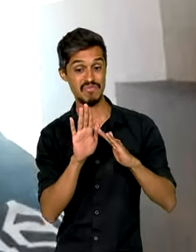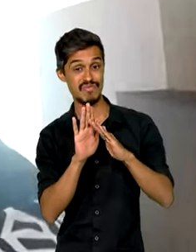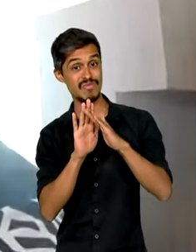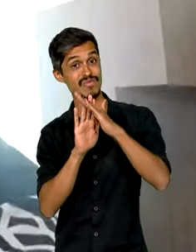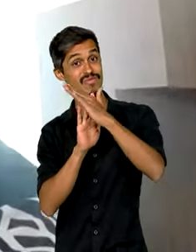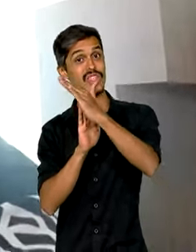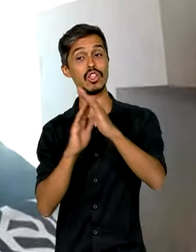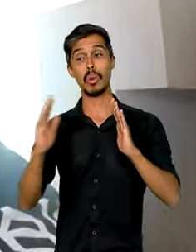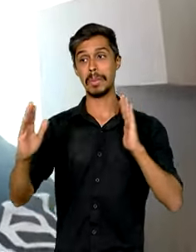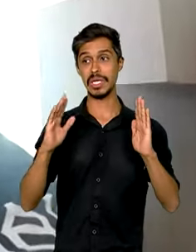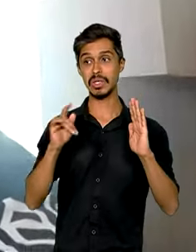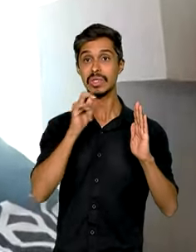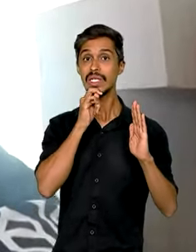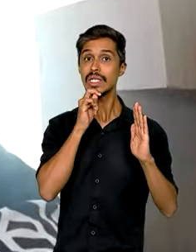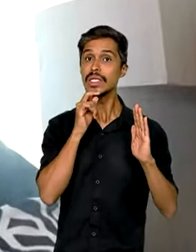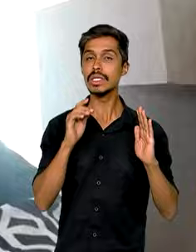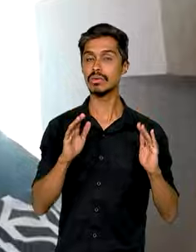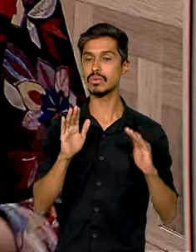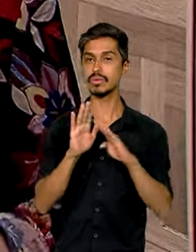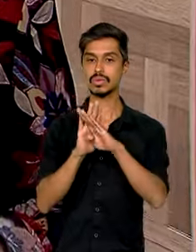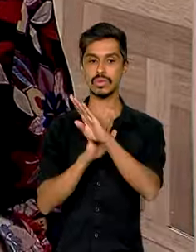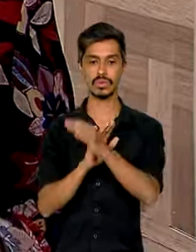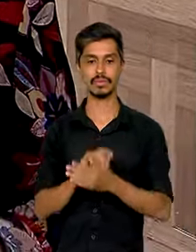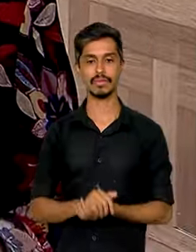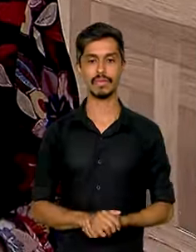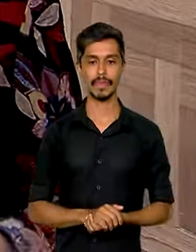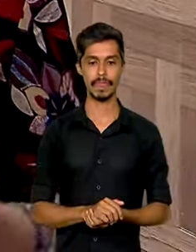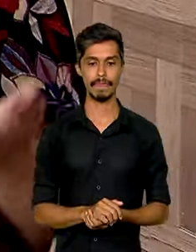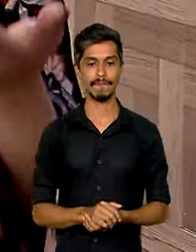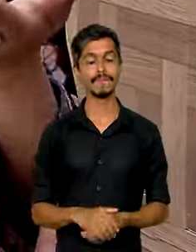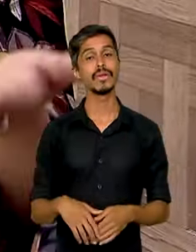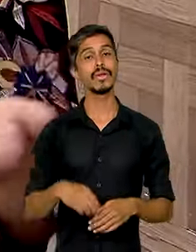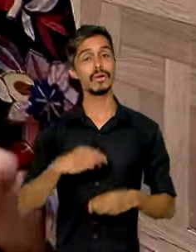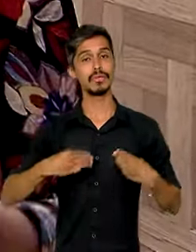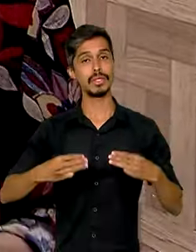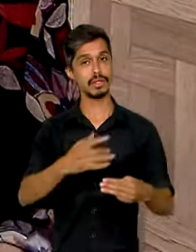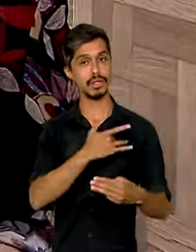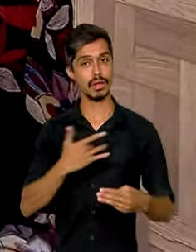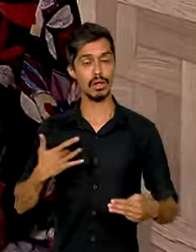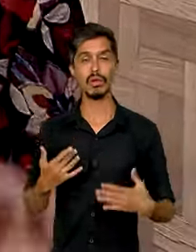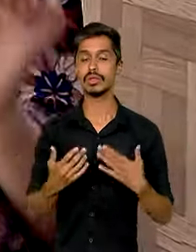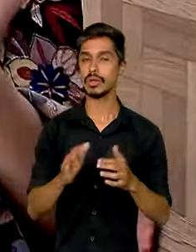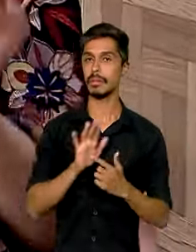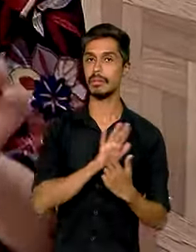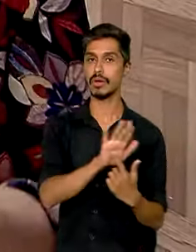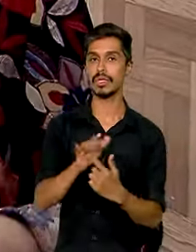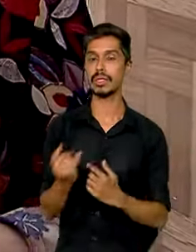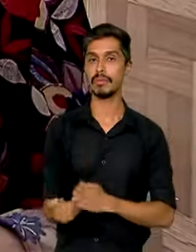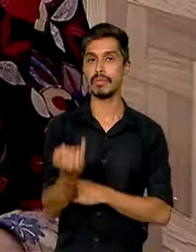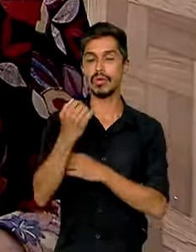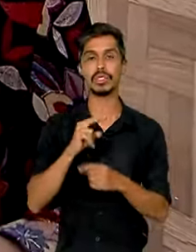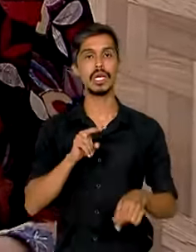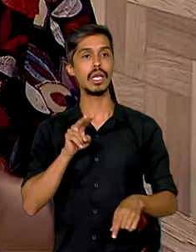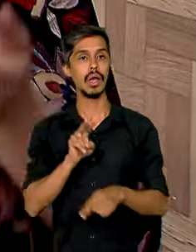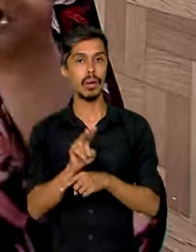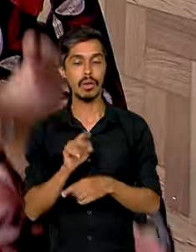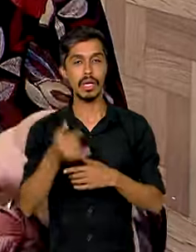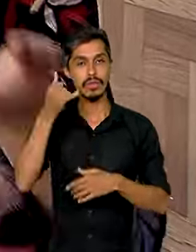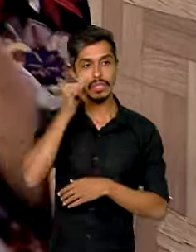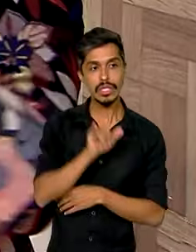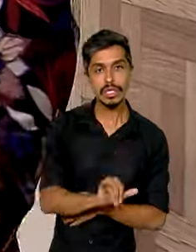gente chama desse período ainda não sazional. O Ministério da Saúde reforça a importância da prevenção da doença,